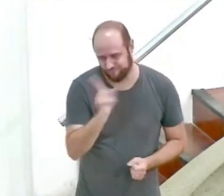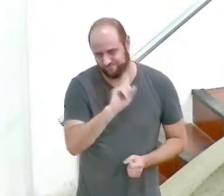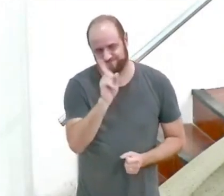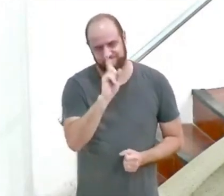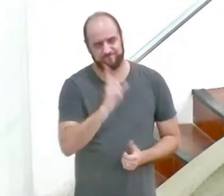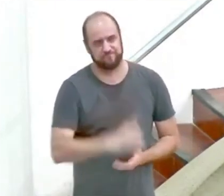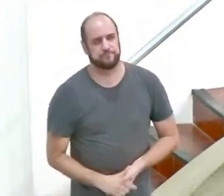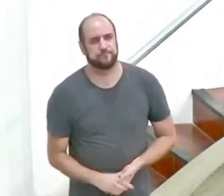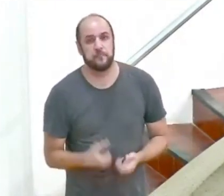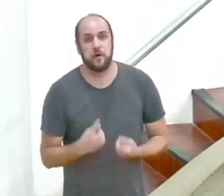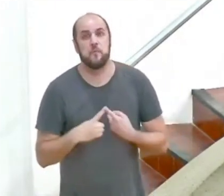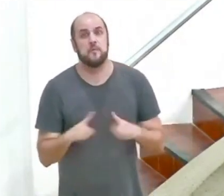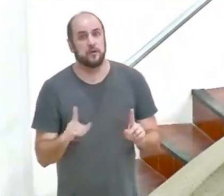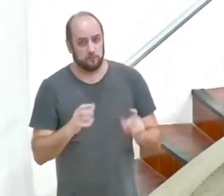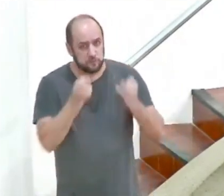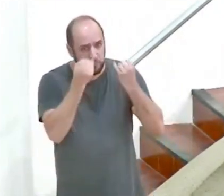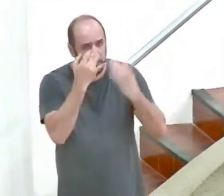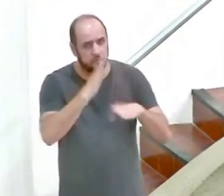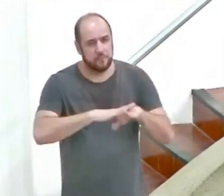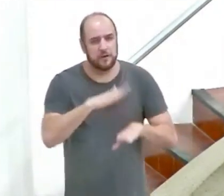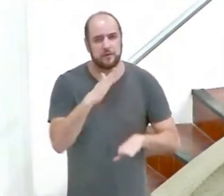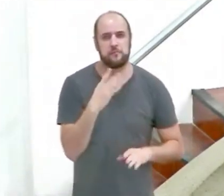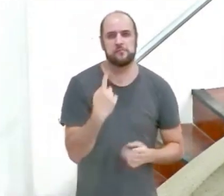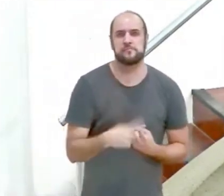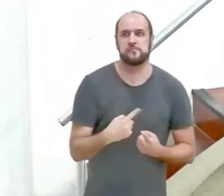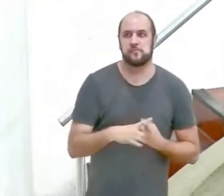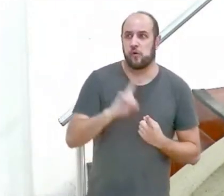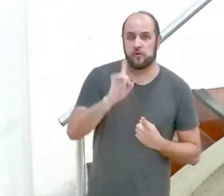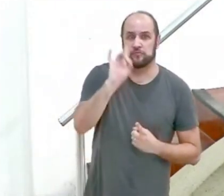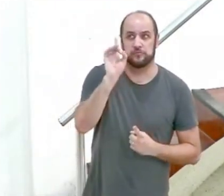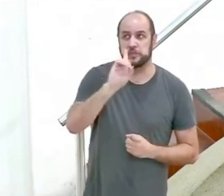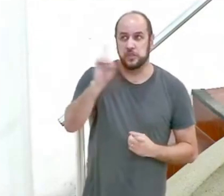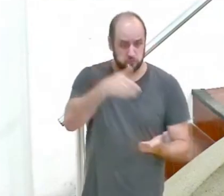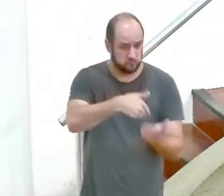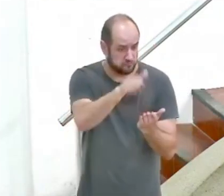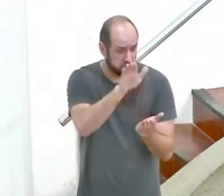mas eu quero ser mais preciso aqui porque o texto não fala que Deus é vingador